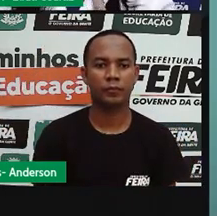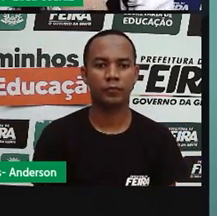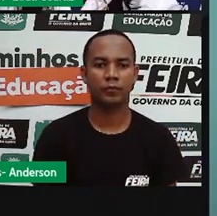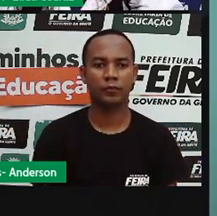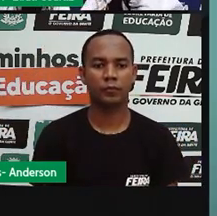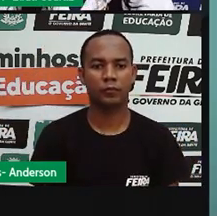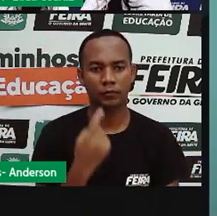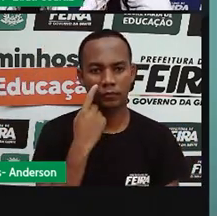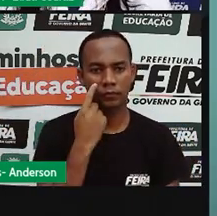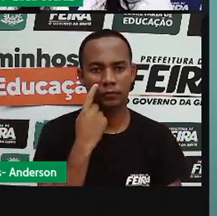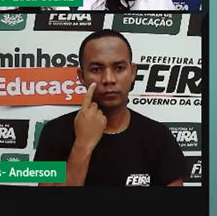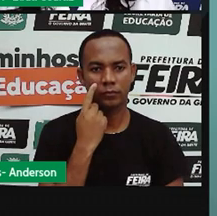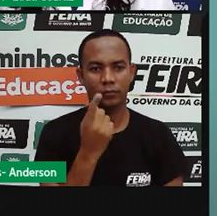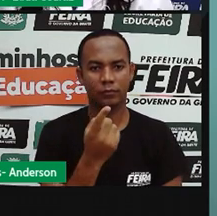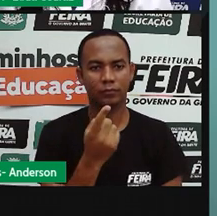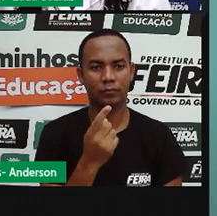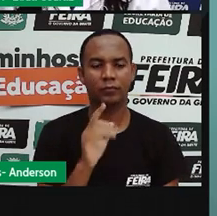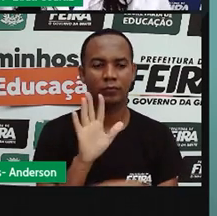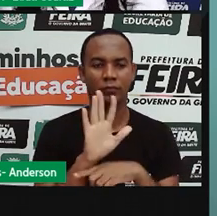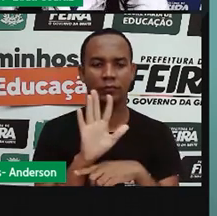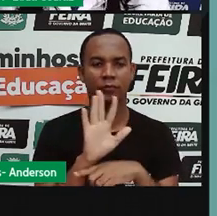Preste atenção nesse vídeo.